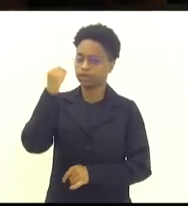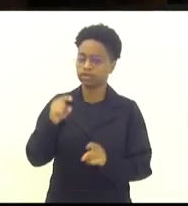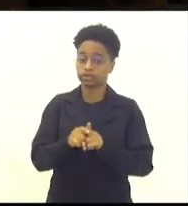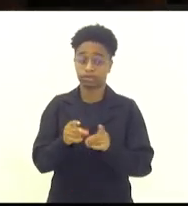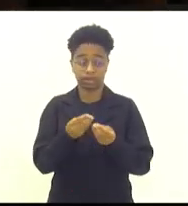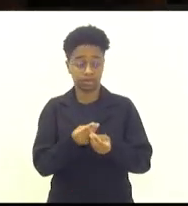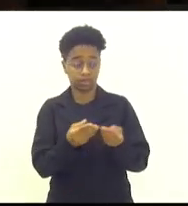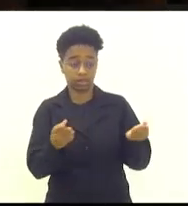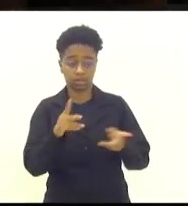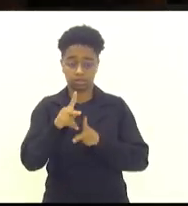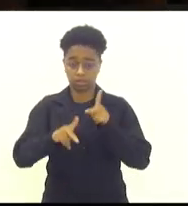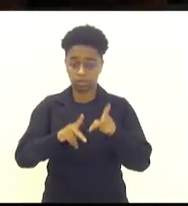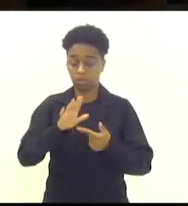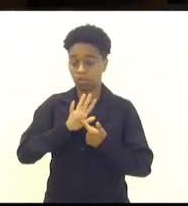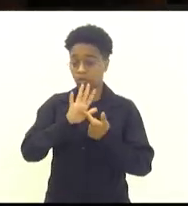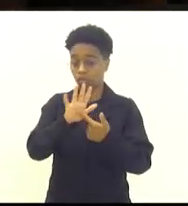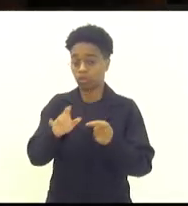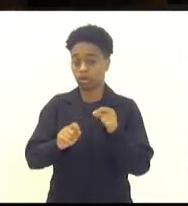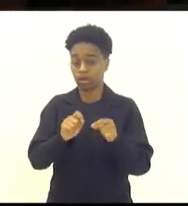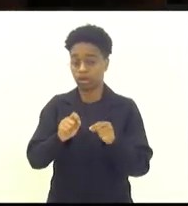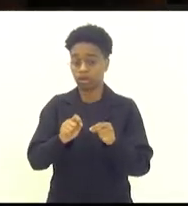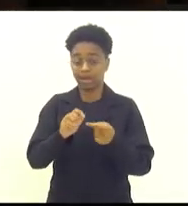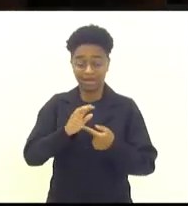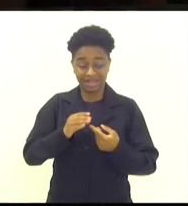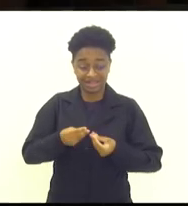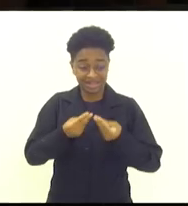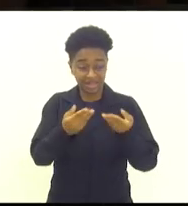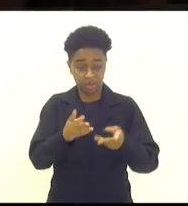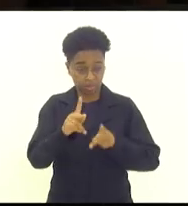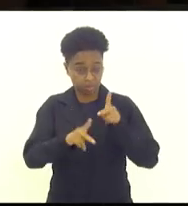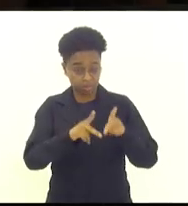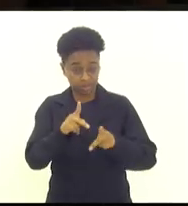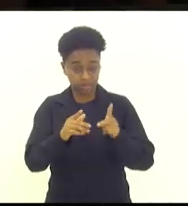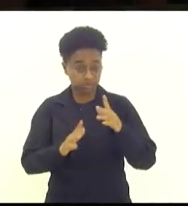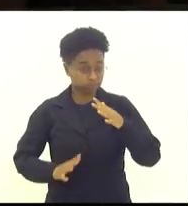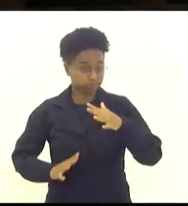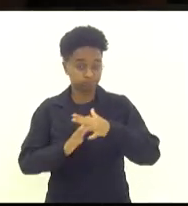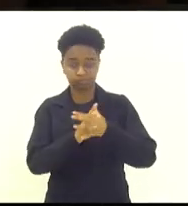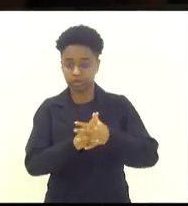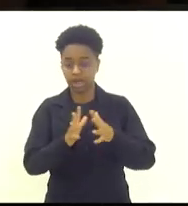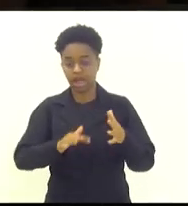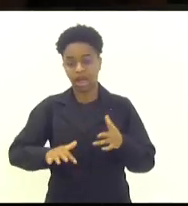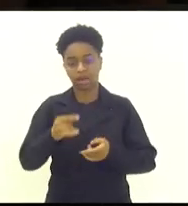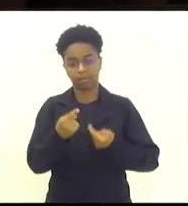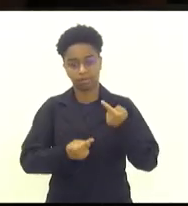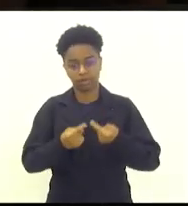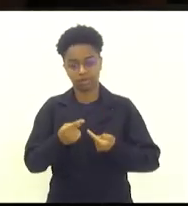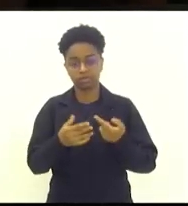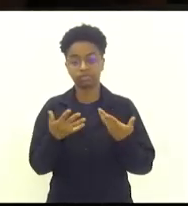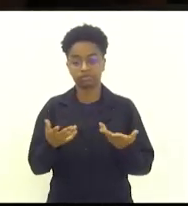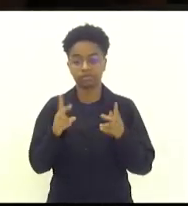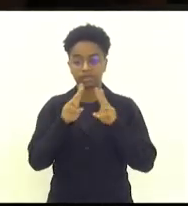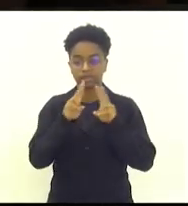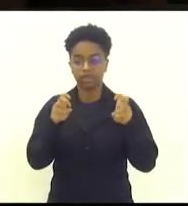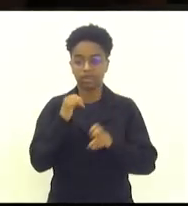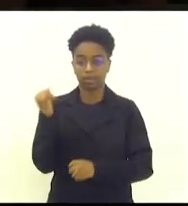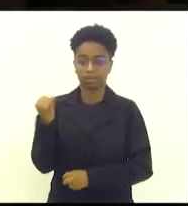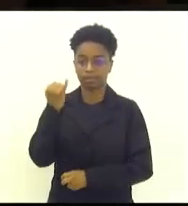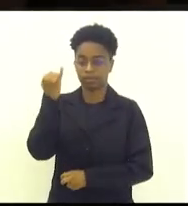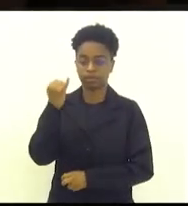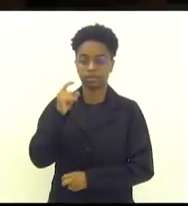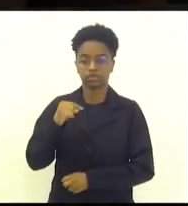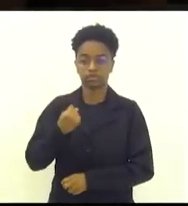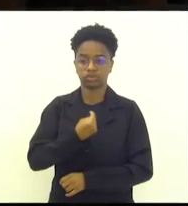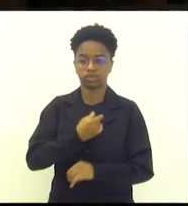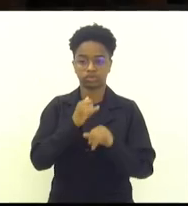mostrando que a entrega para o povo está acima de qualquer questão política. Isso é o grande tema que a gente quer trazer